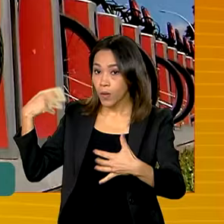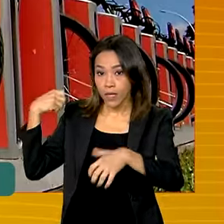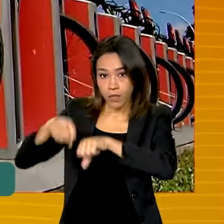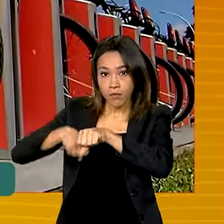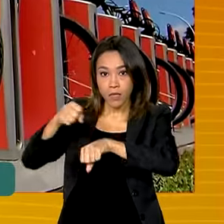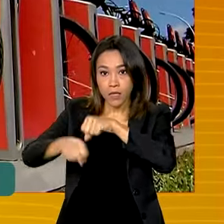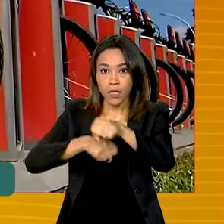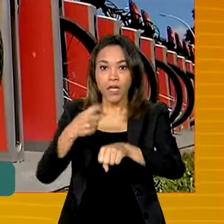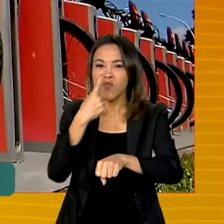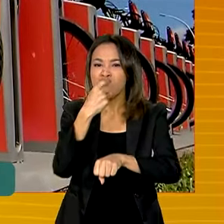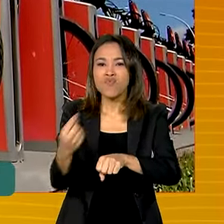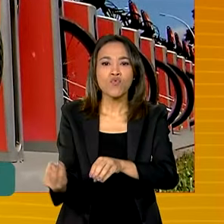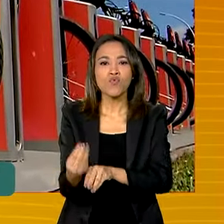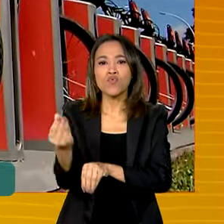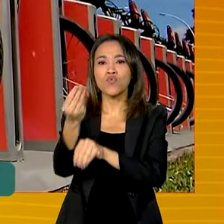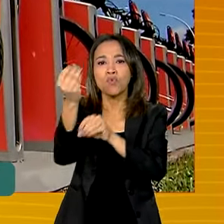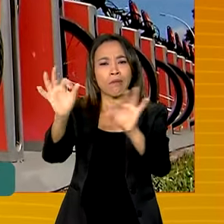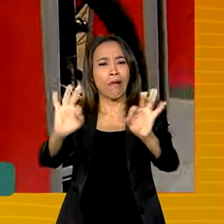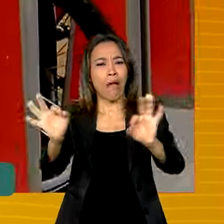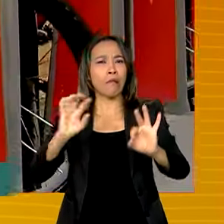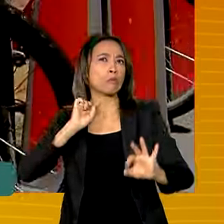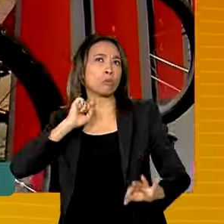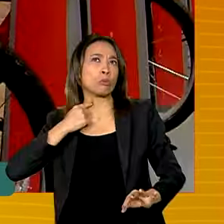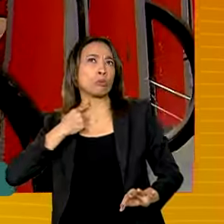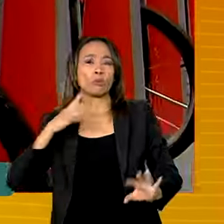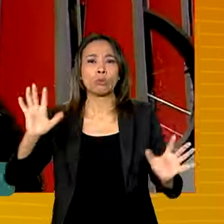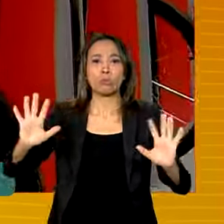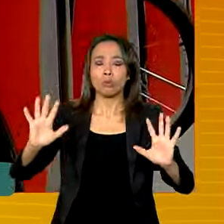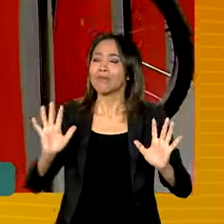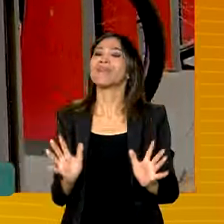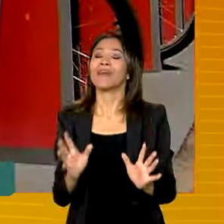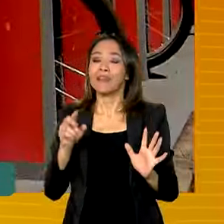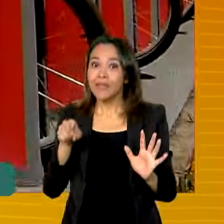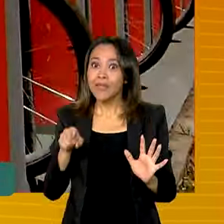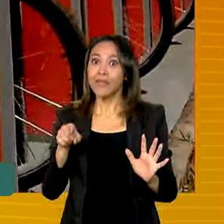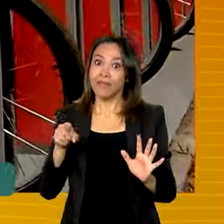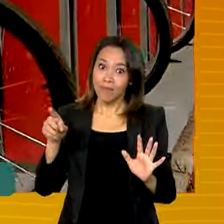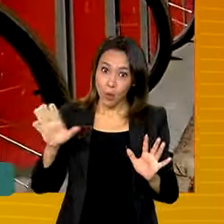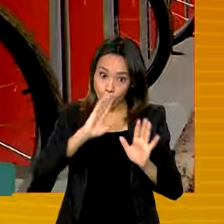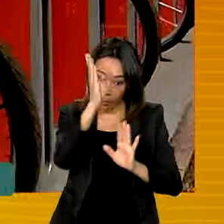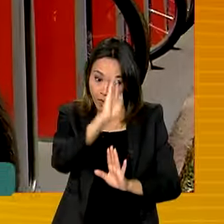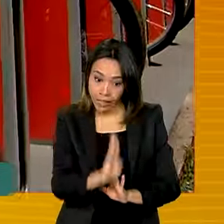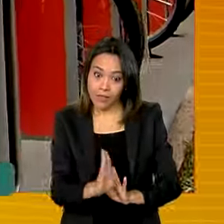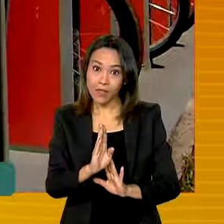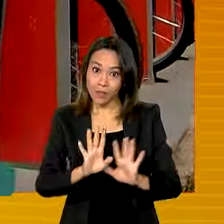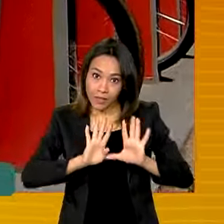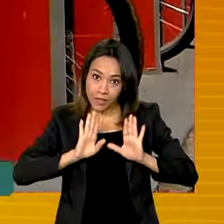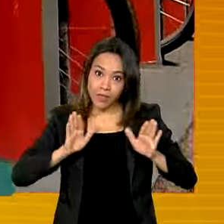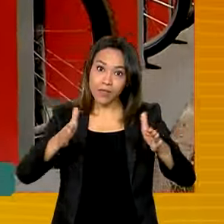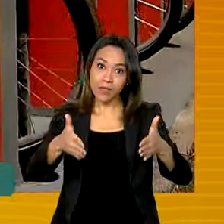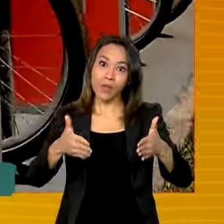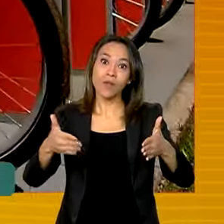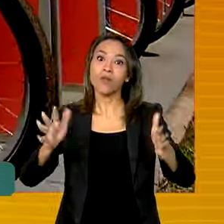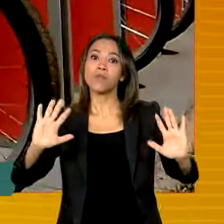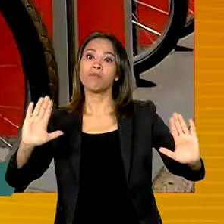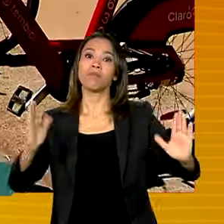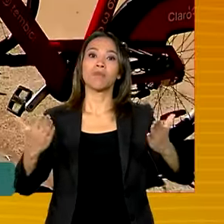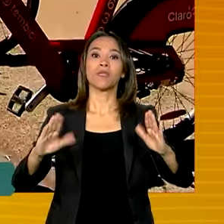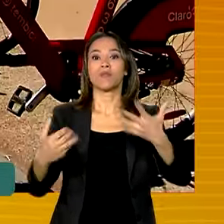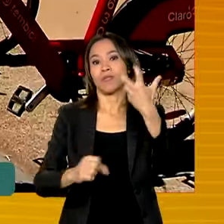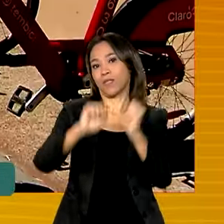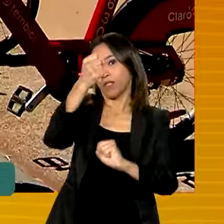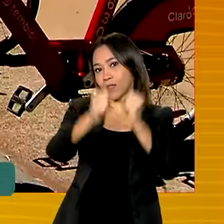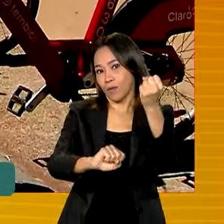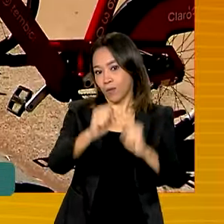sem emissão de CO2 e que colocam o Brasil no rumo da neoindustrialização. Esse é o segundo financiamento do